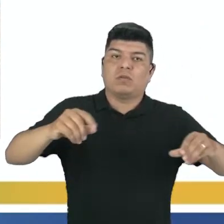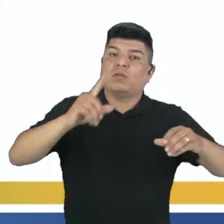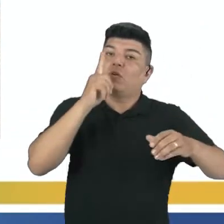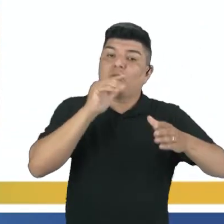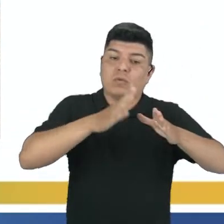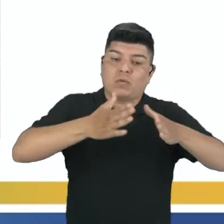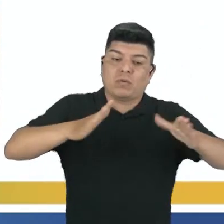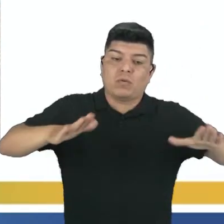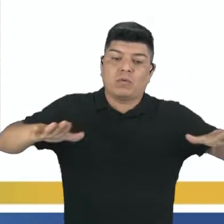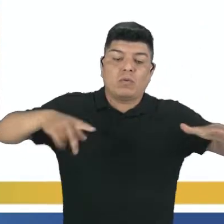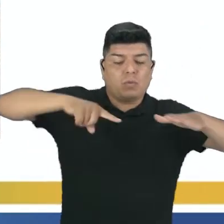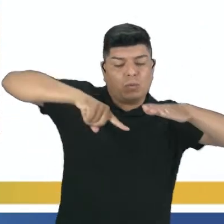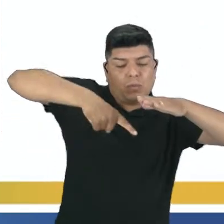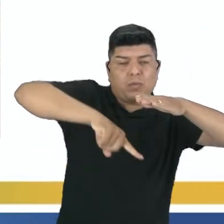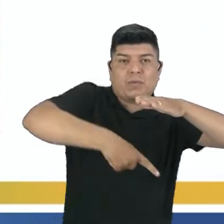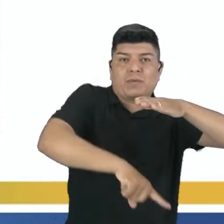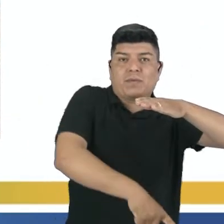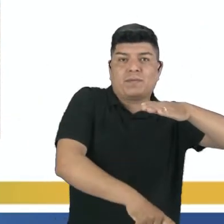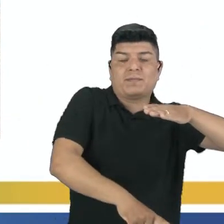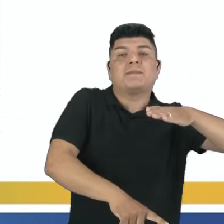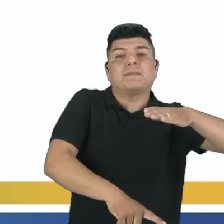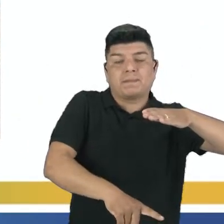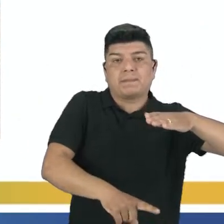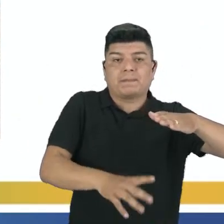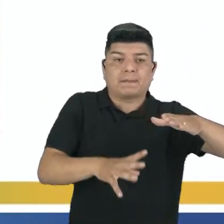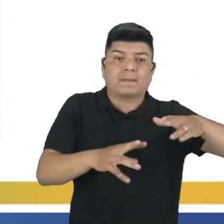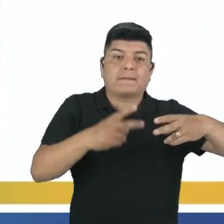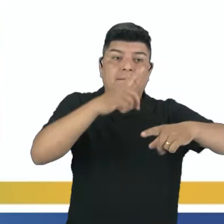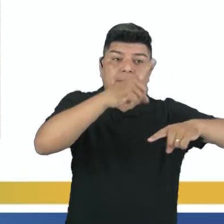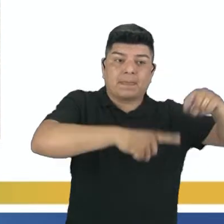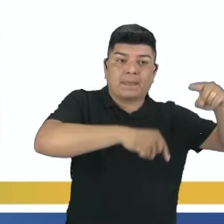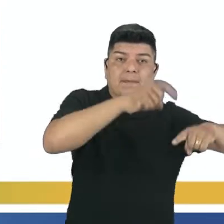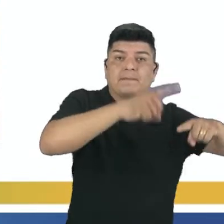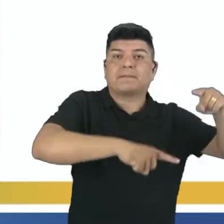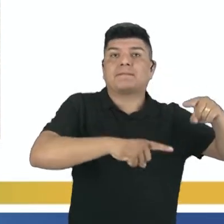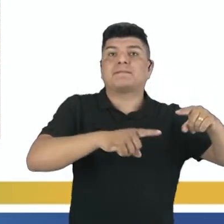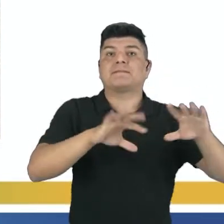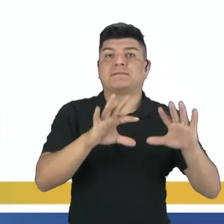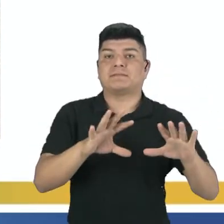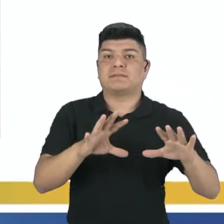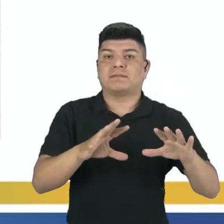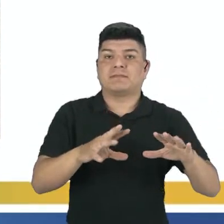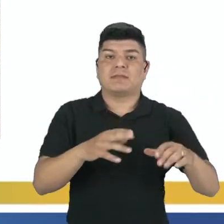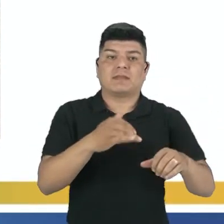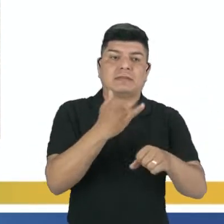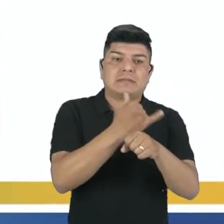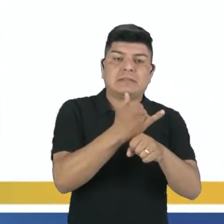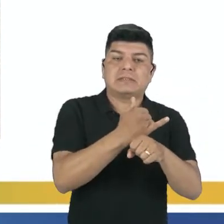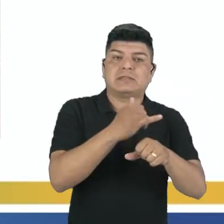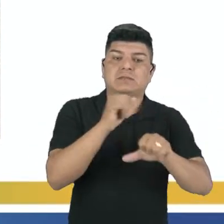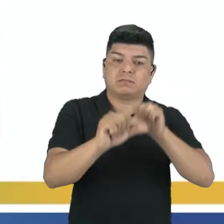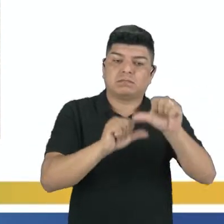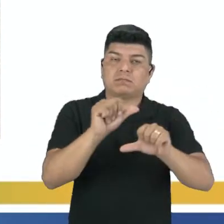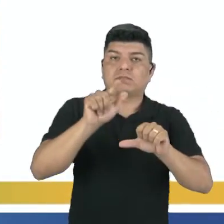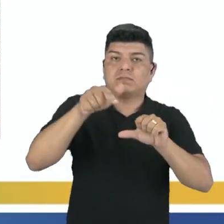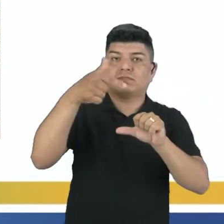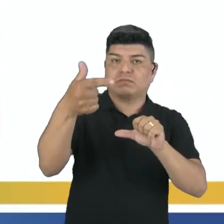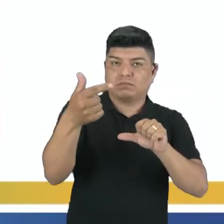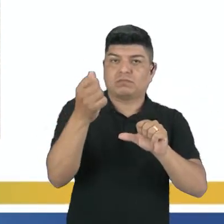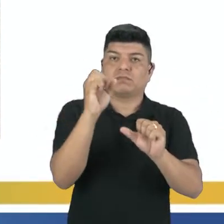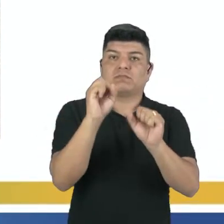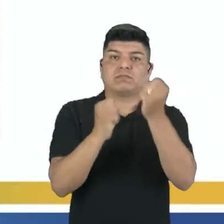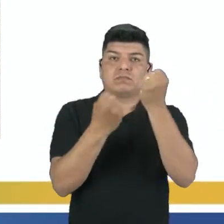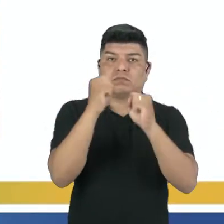oceanos e mares. Elas extraem o produto em estado bruto para passar para outras indústrias, como por exemplo, a